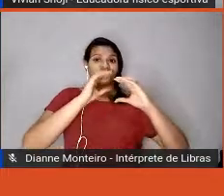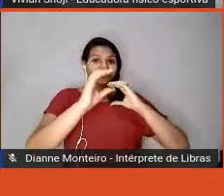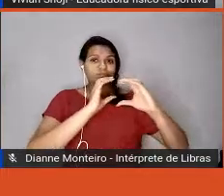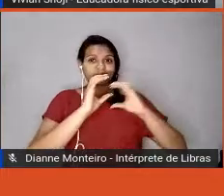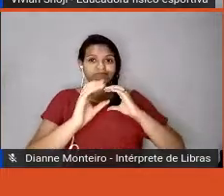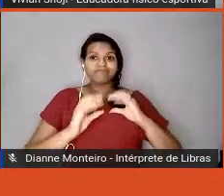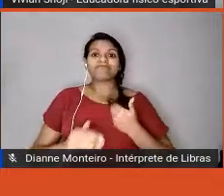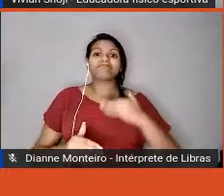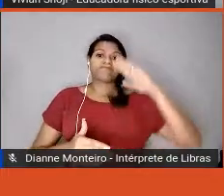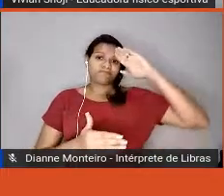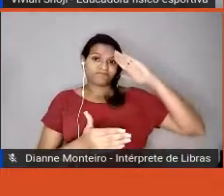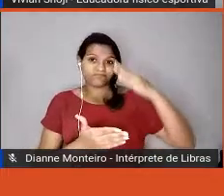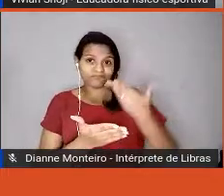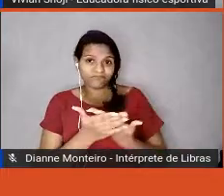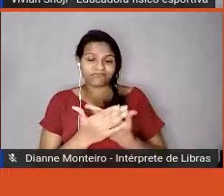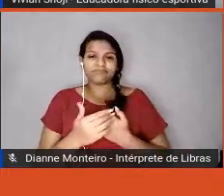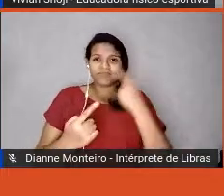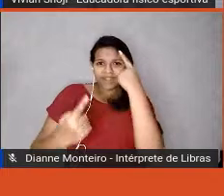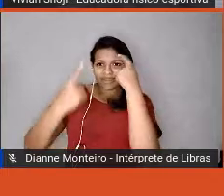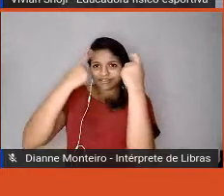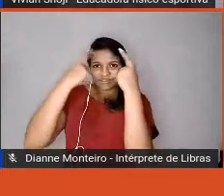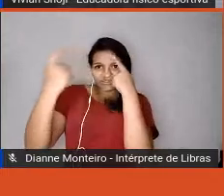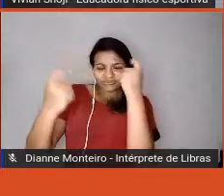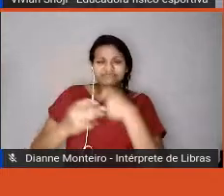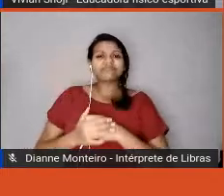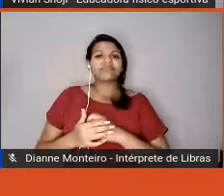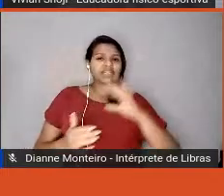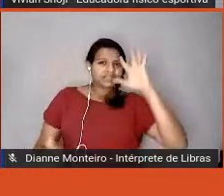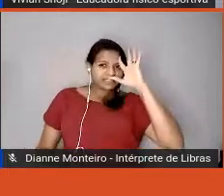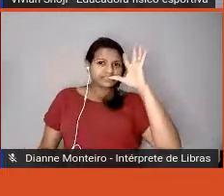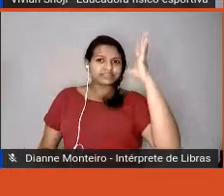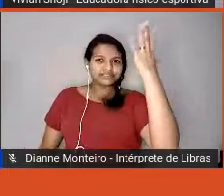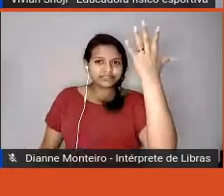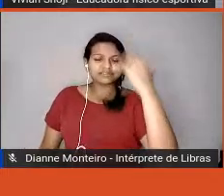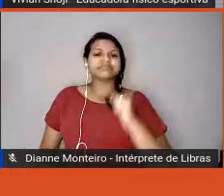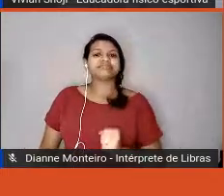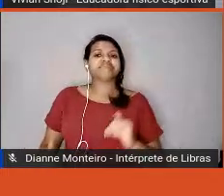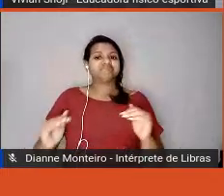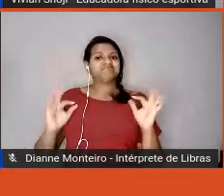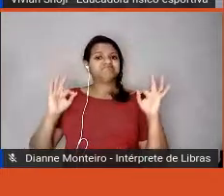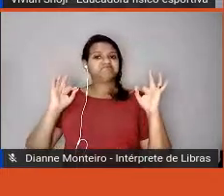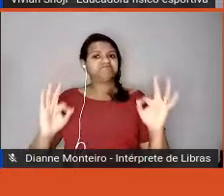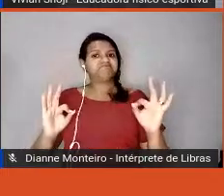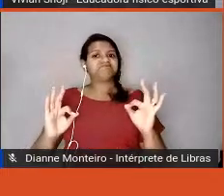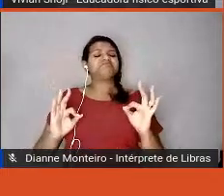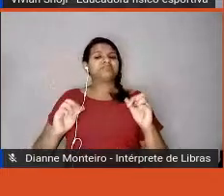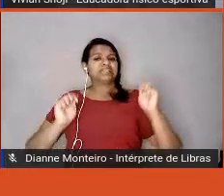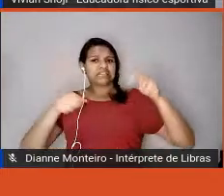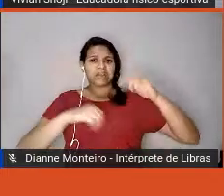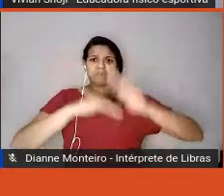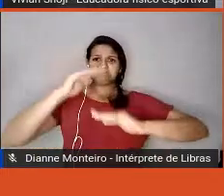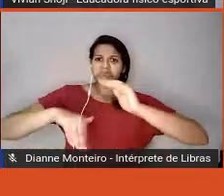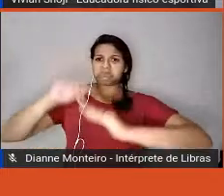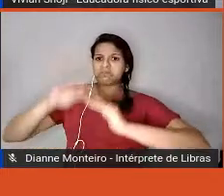diplomacia, eficácia, eloquência, empatia, espírito empreendedor,